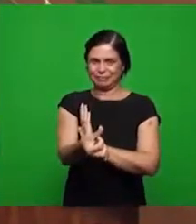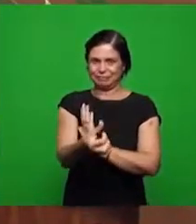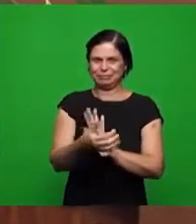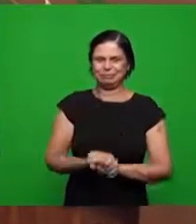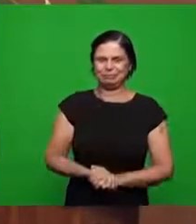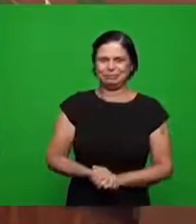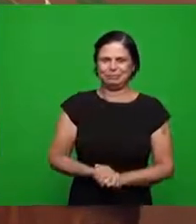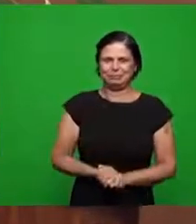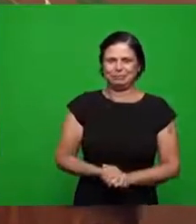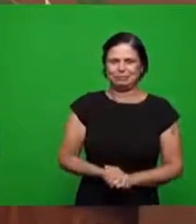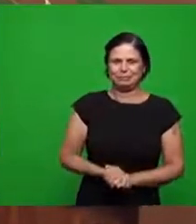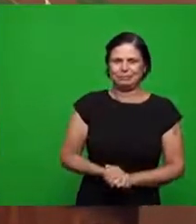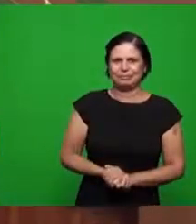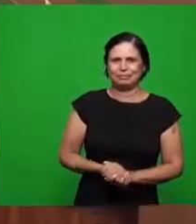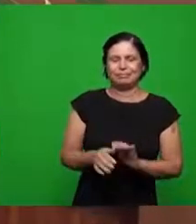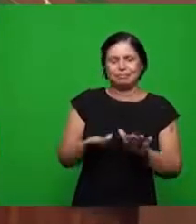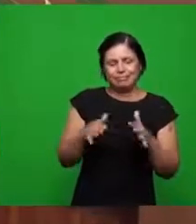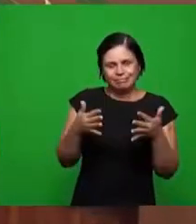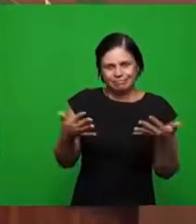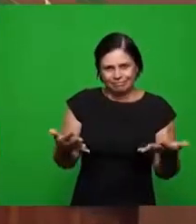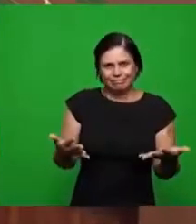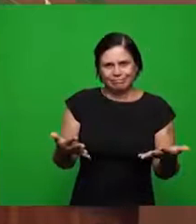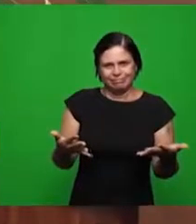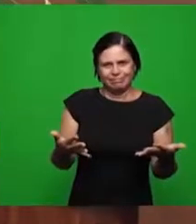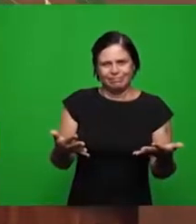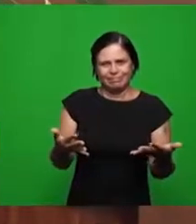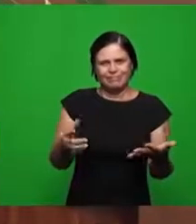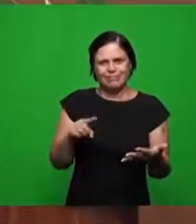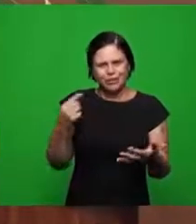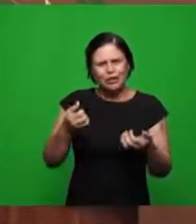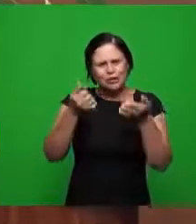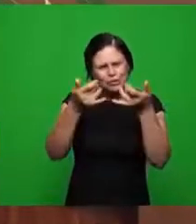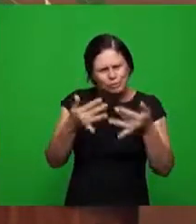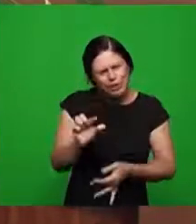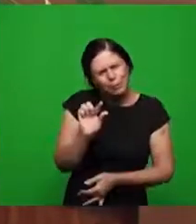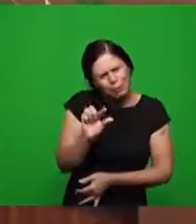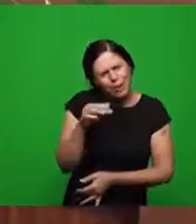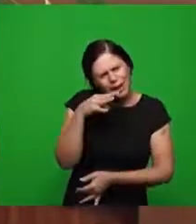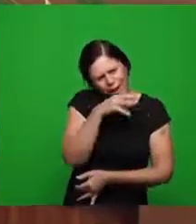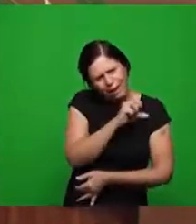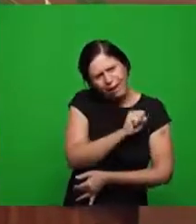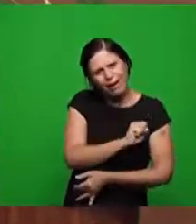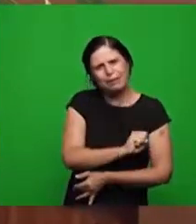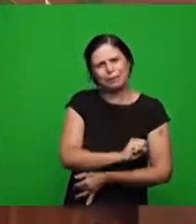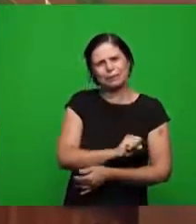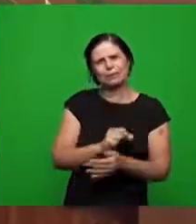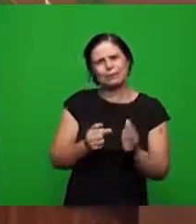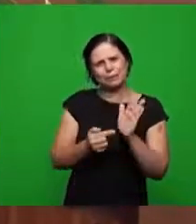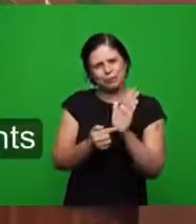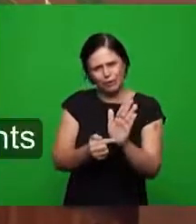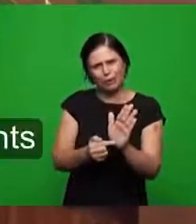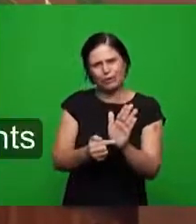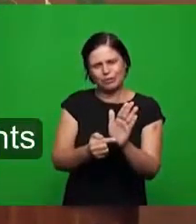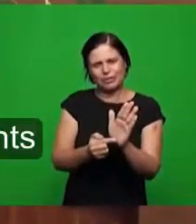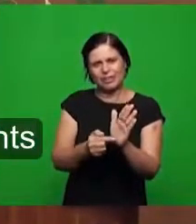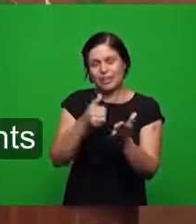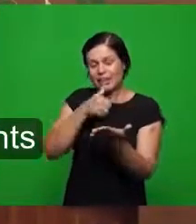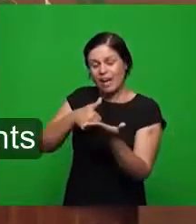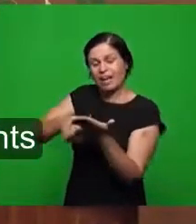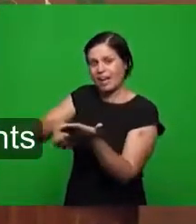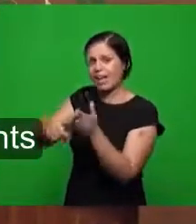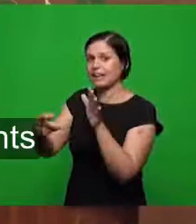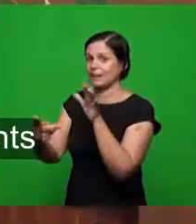temos dado uma pequena explicação a respeito da carta